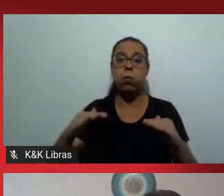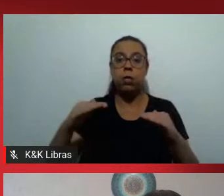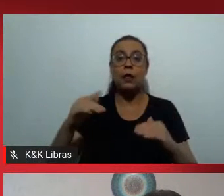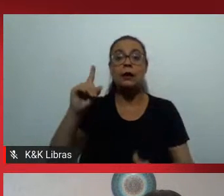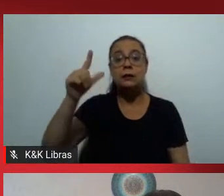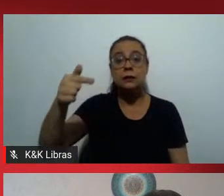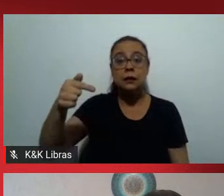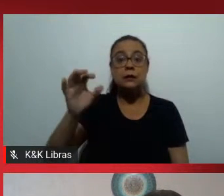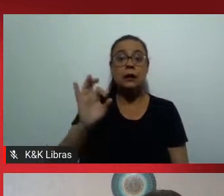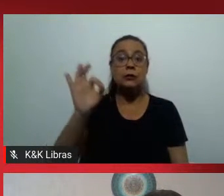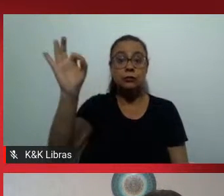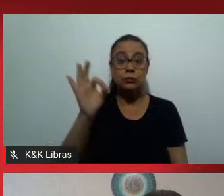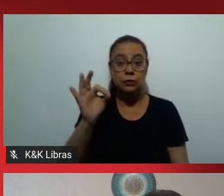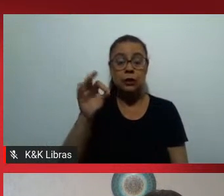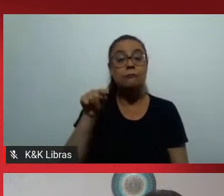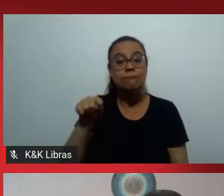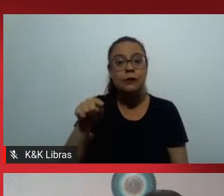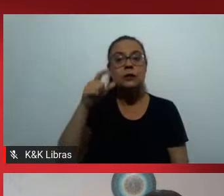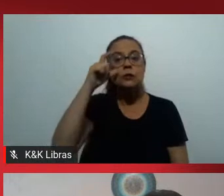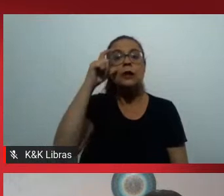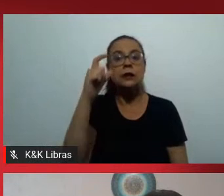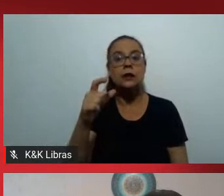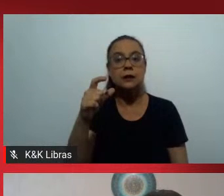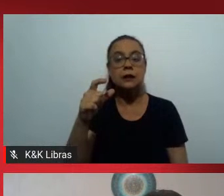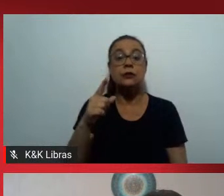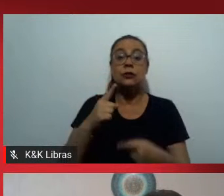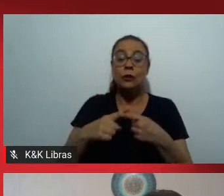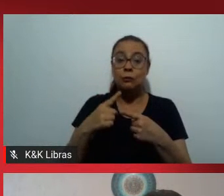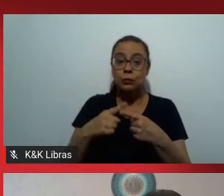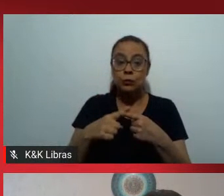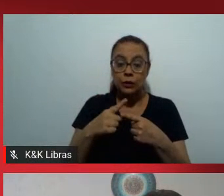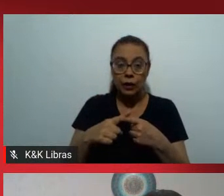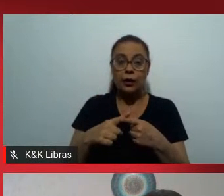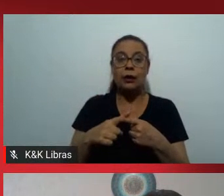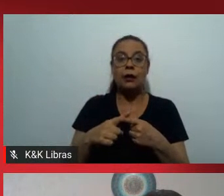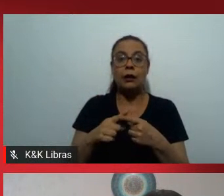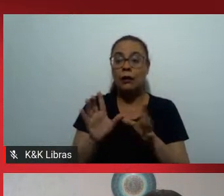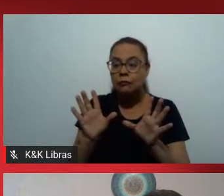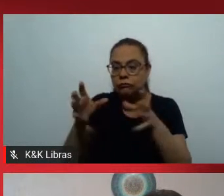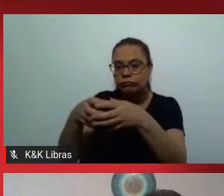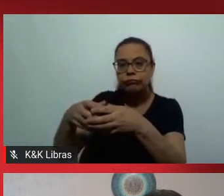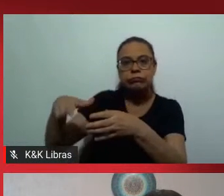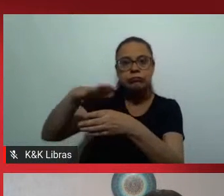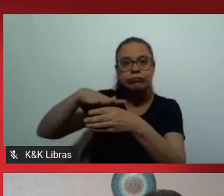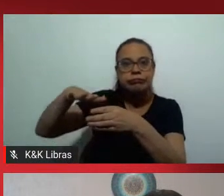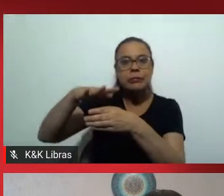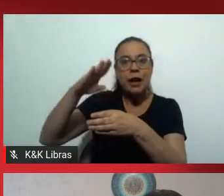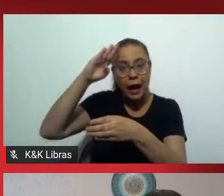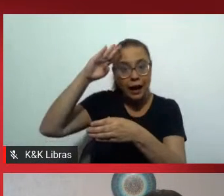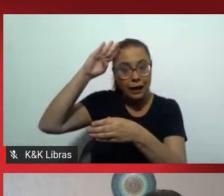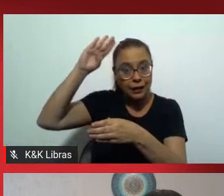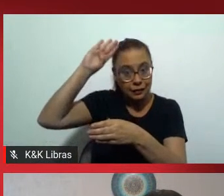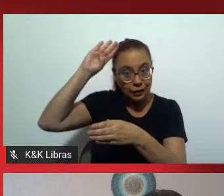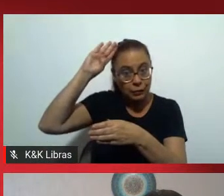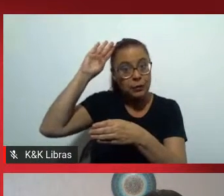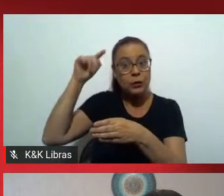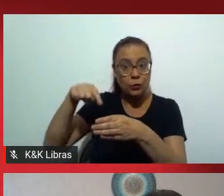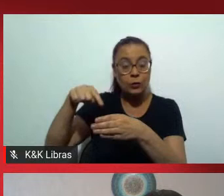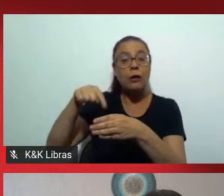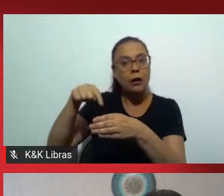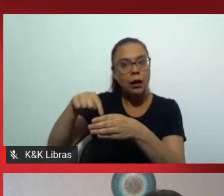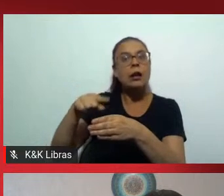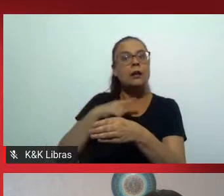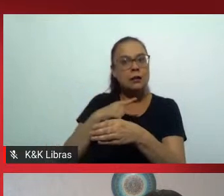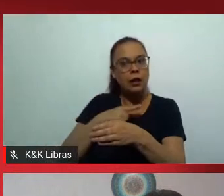Isso é um dado interessante, porque demonstra que essa comunidade acadêmica, que não custa lembrar, é uma comunidade formadora de